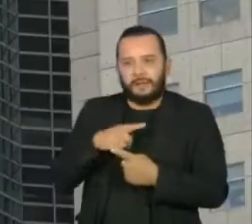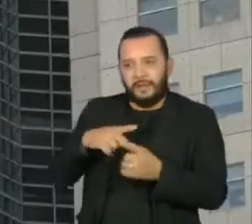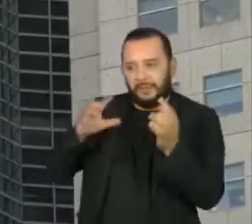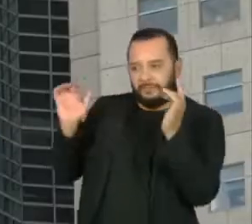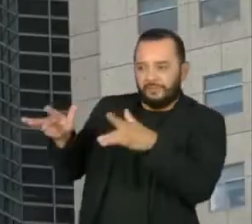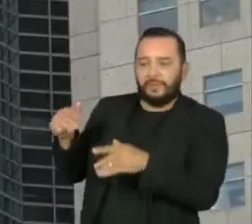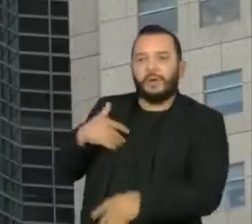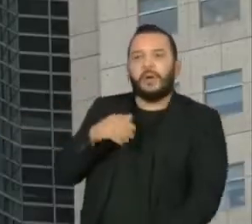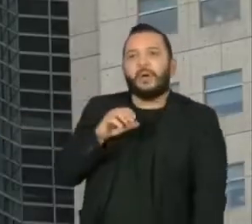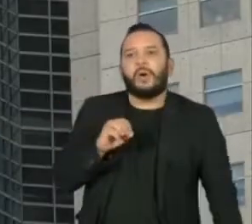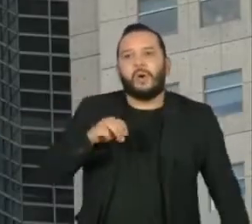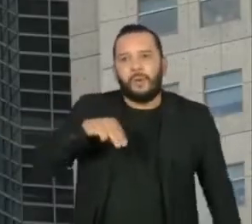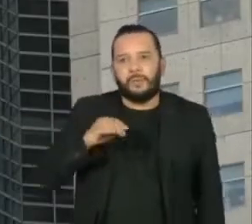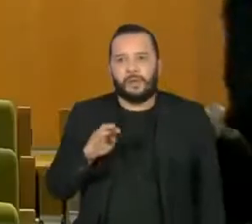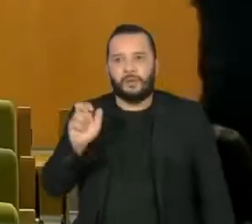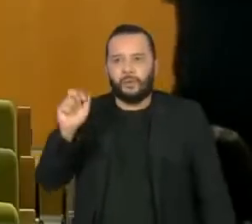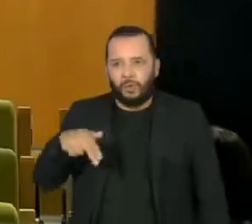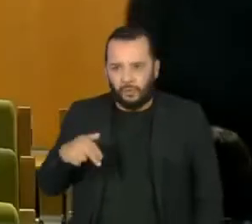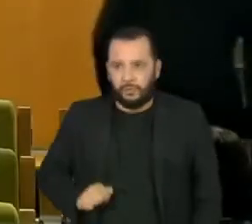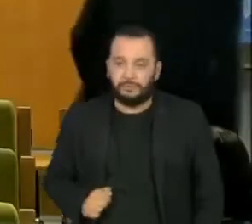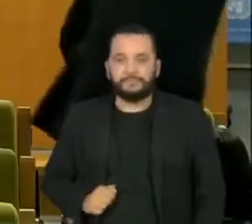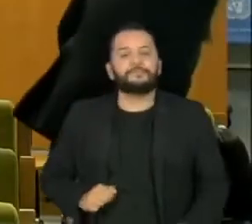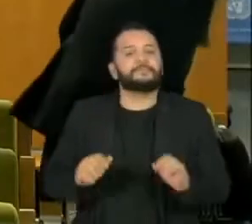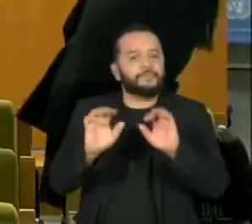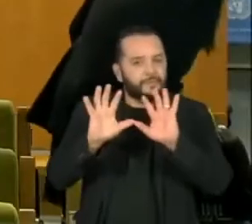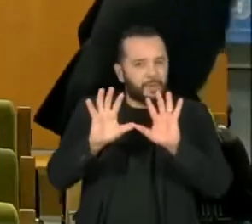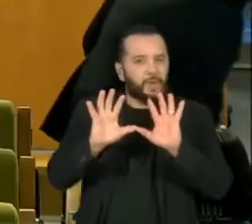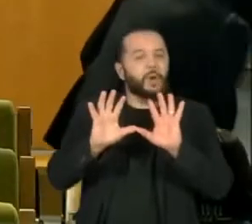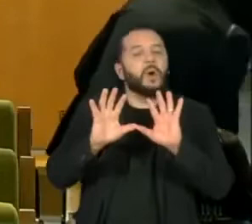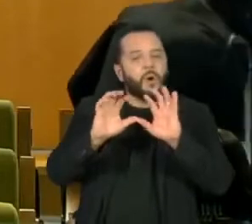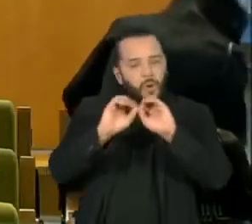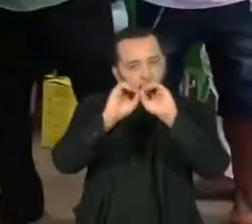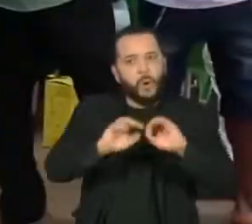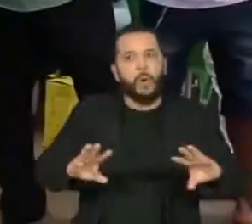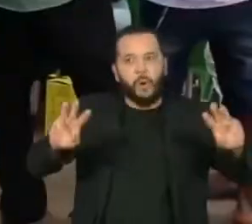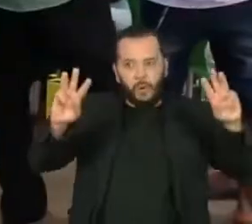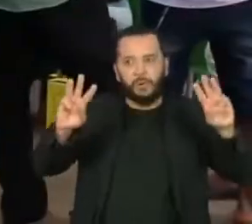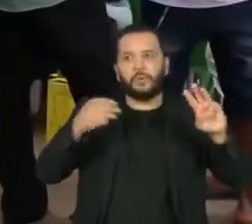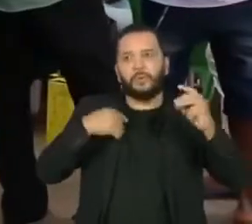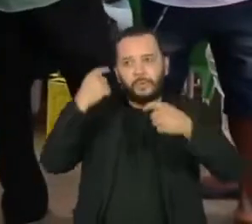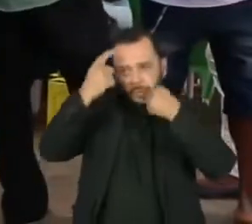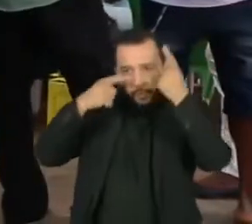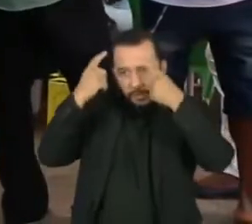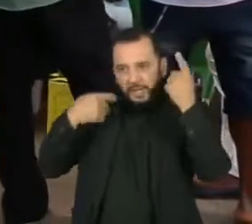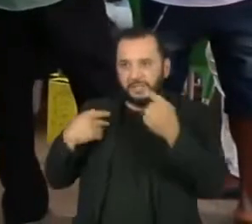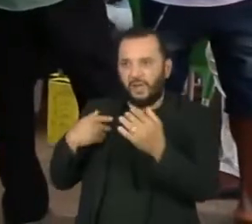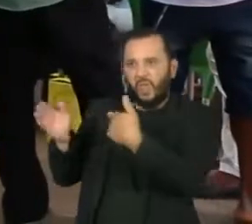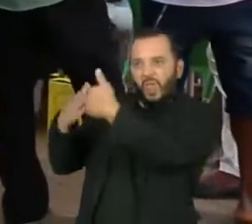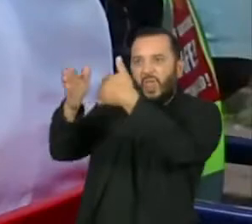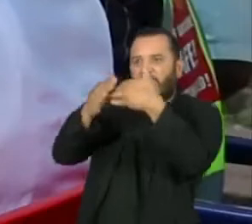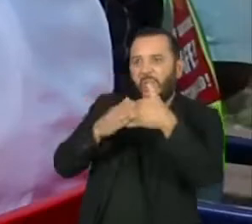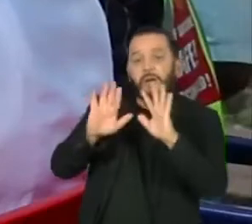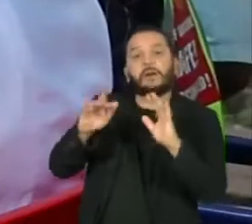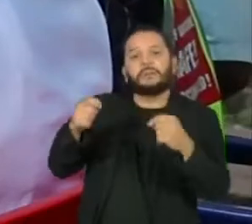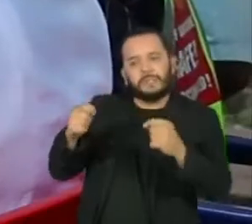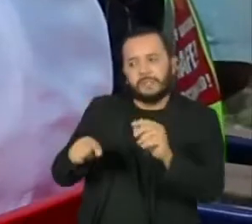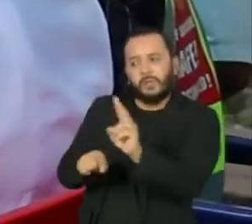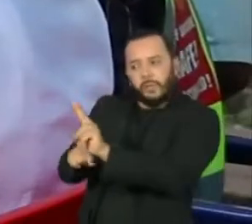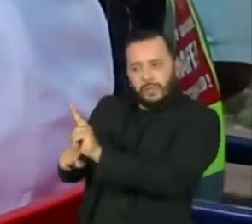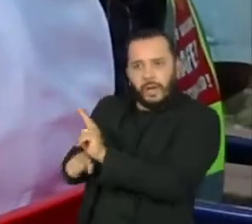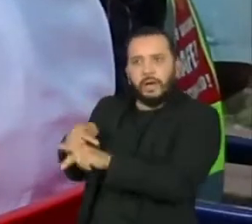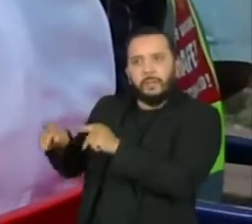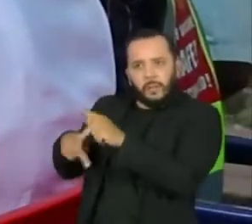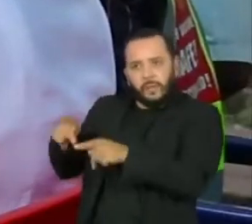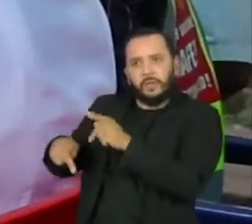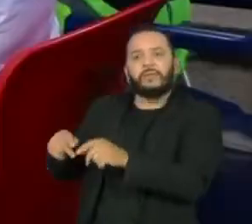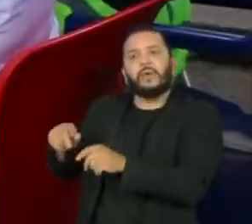As Nações Unidas demonstraram preocupação com o isolamento e defenderam que a população africana não pode